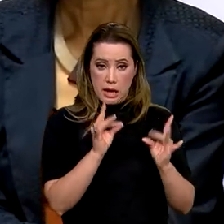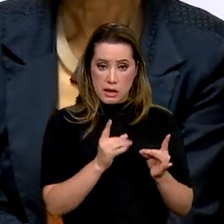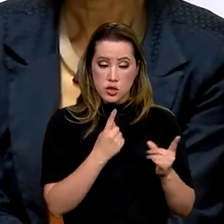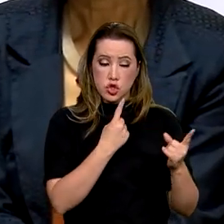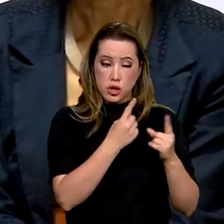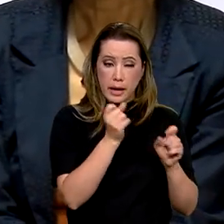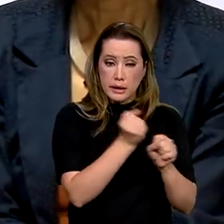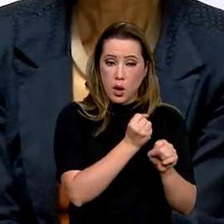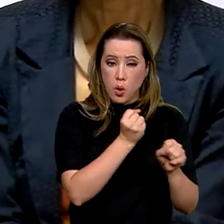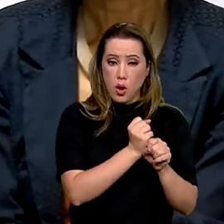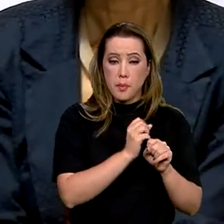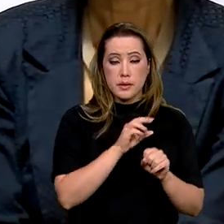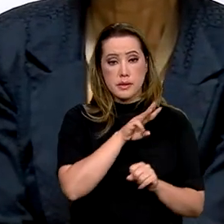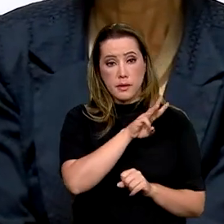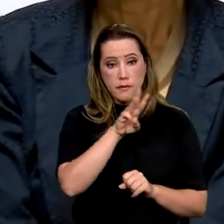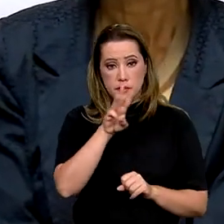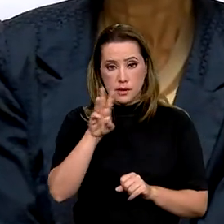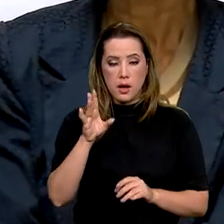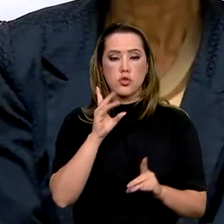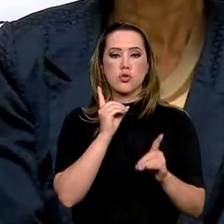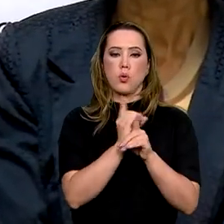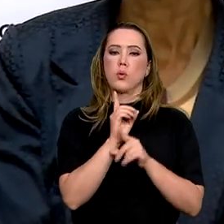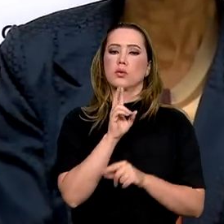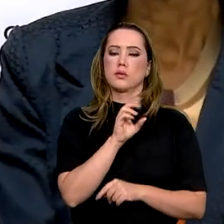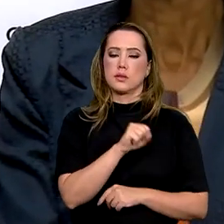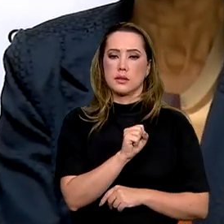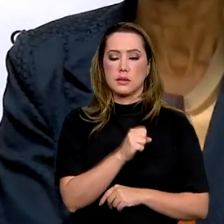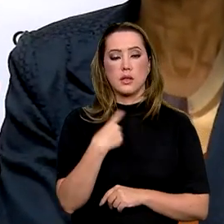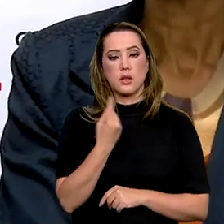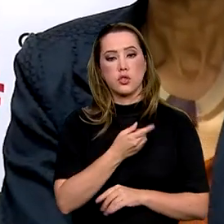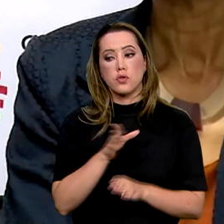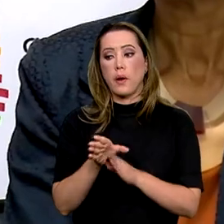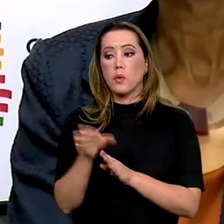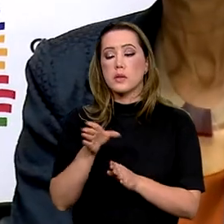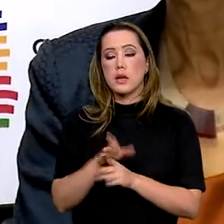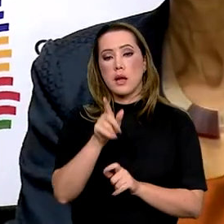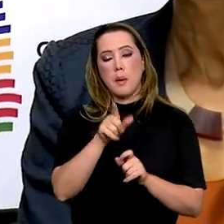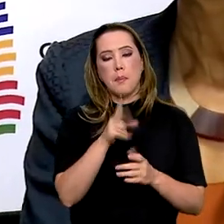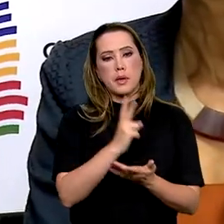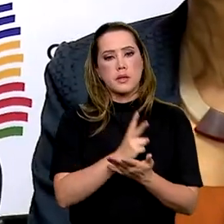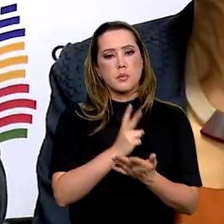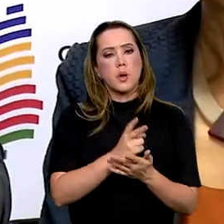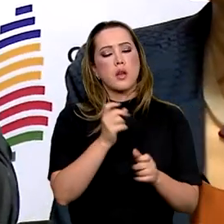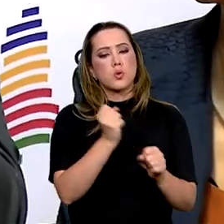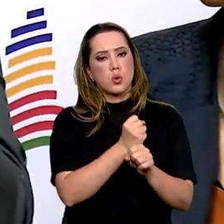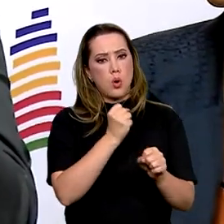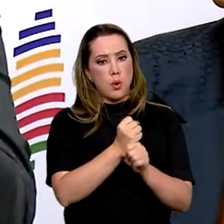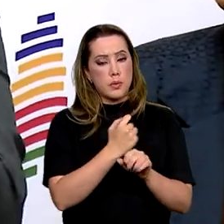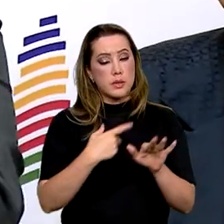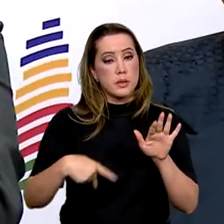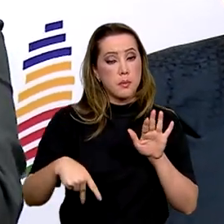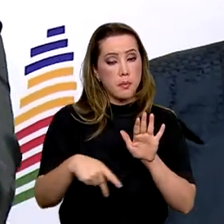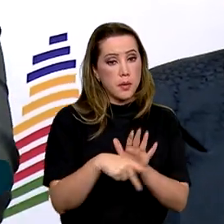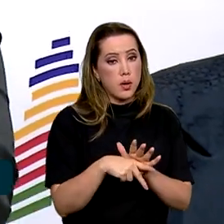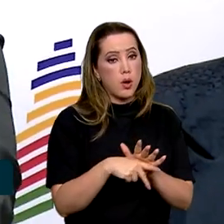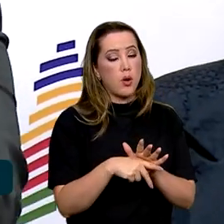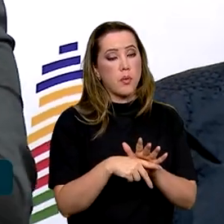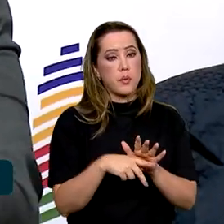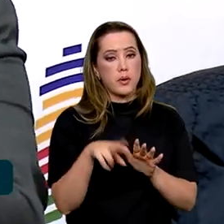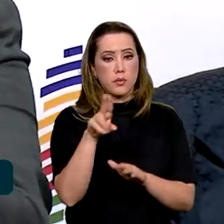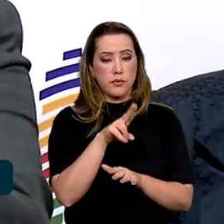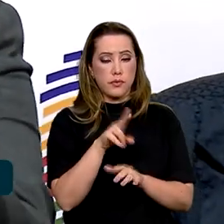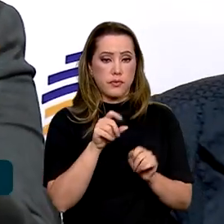disponíveis na internet, nós inclusive vamos orientar, mesmo aquelas obras que sejam feitas, executadas pelo